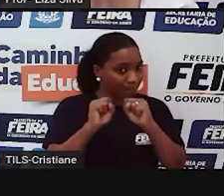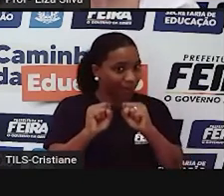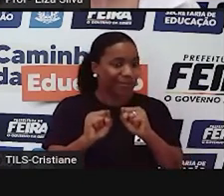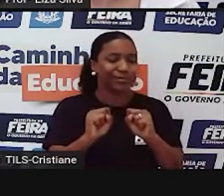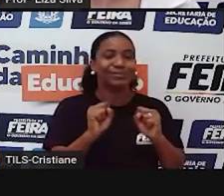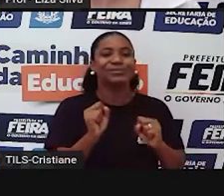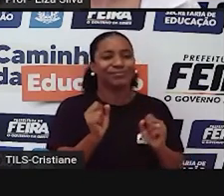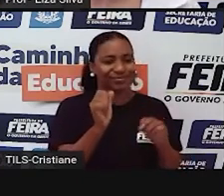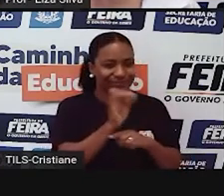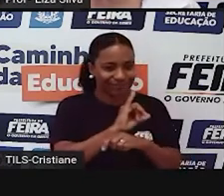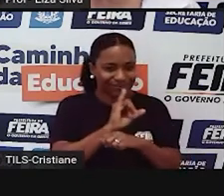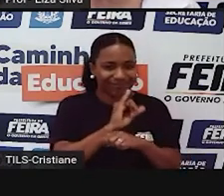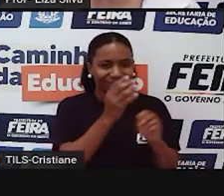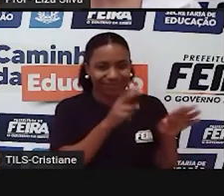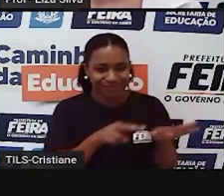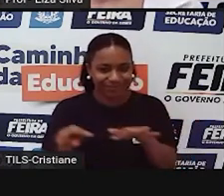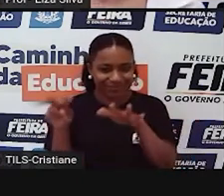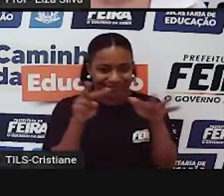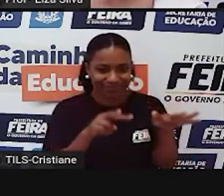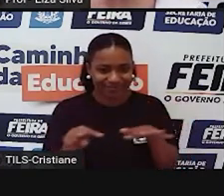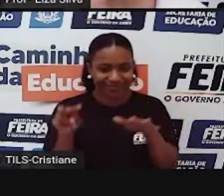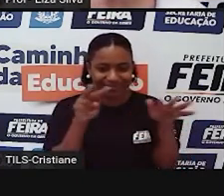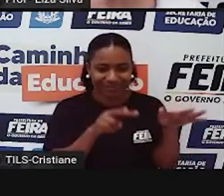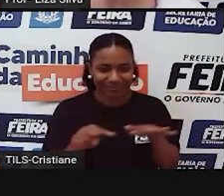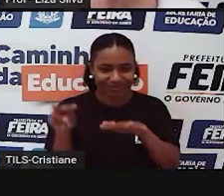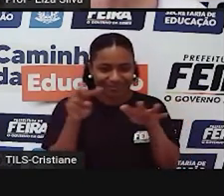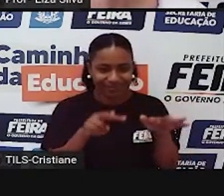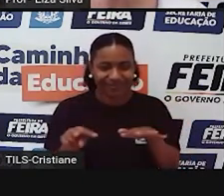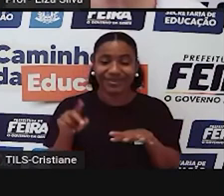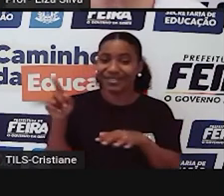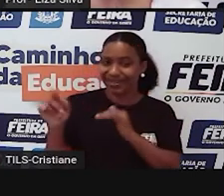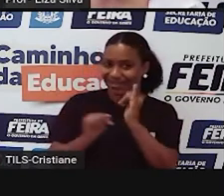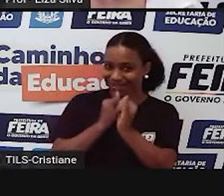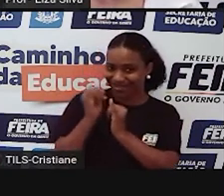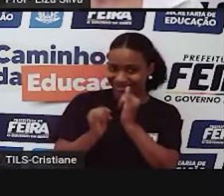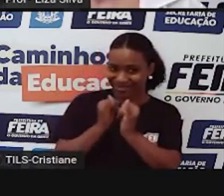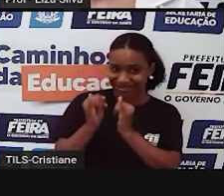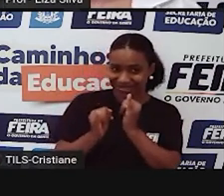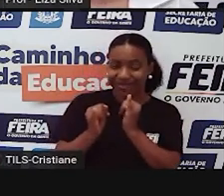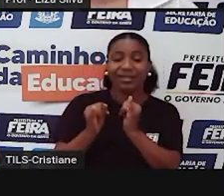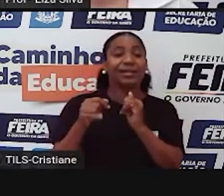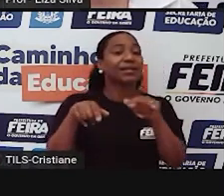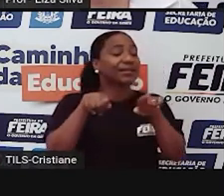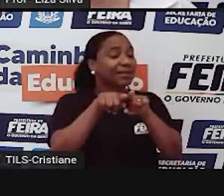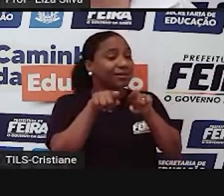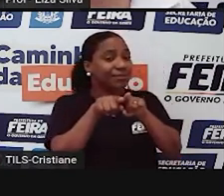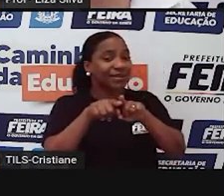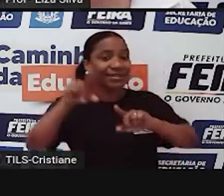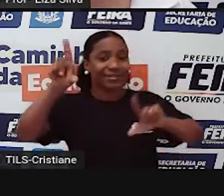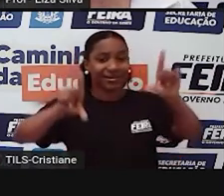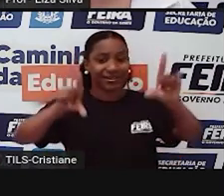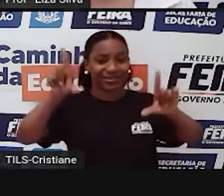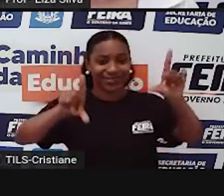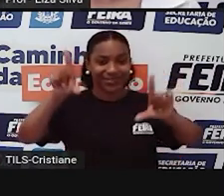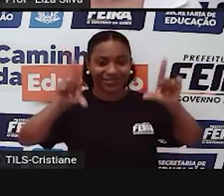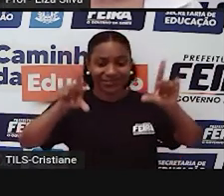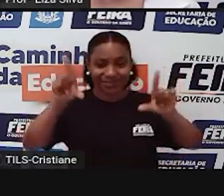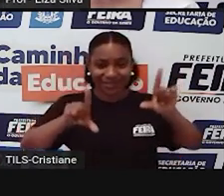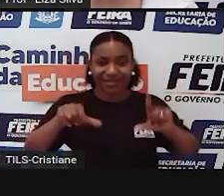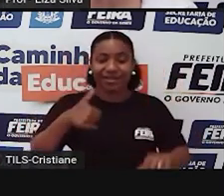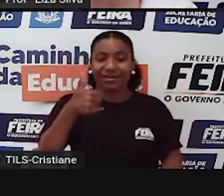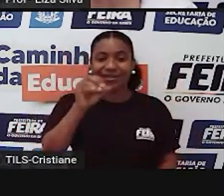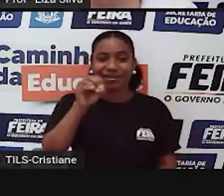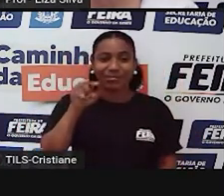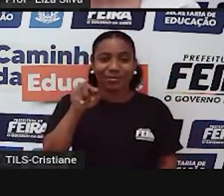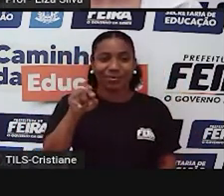que nós estamos exerindo toda semana, tanto lá na internet, pelo YouTube, quanto na televisão, pelo canal 10